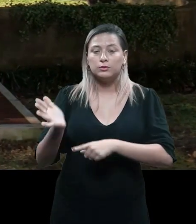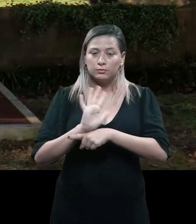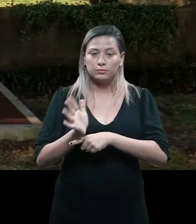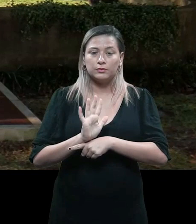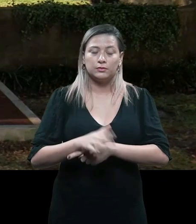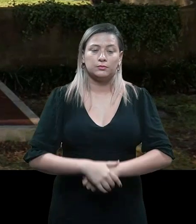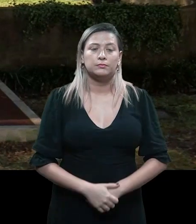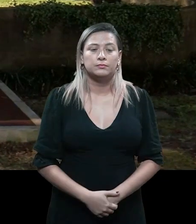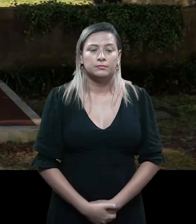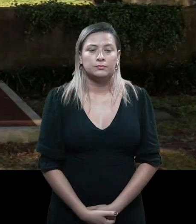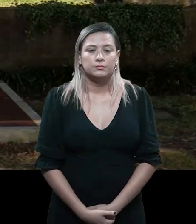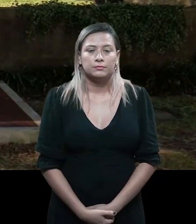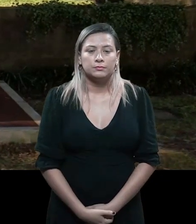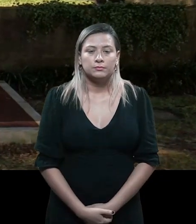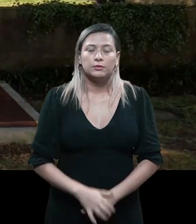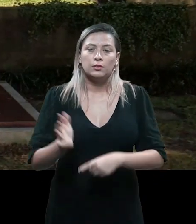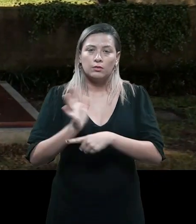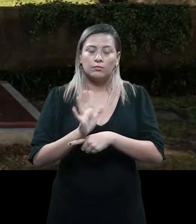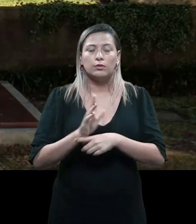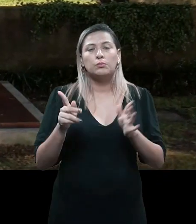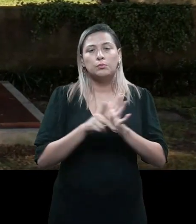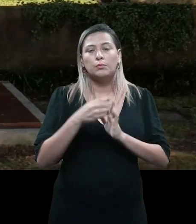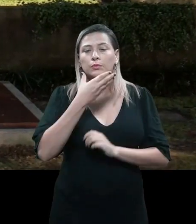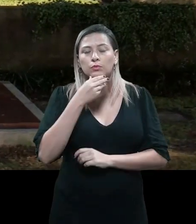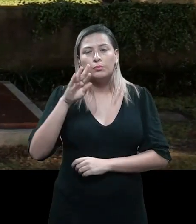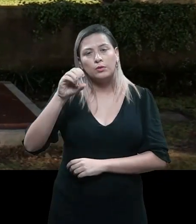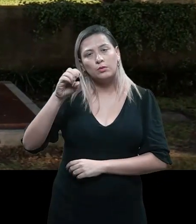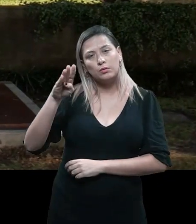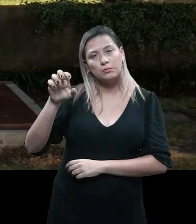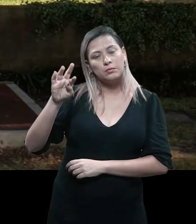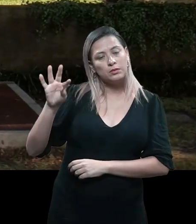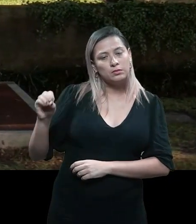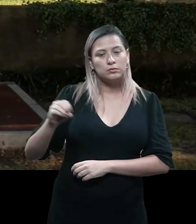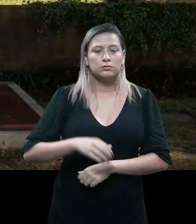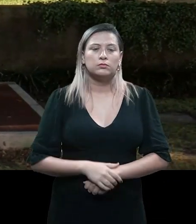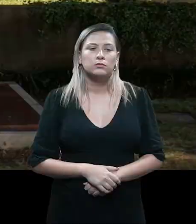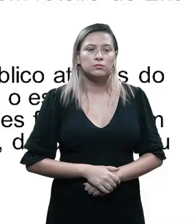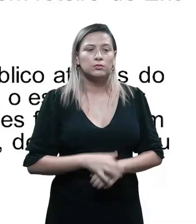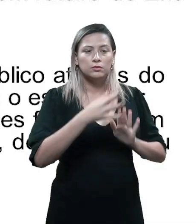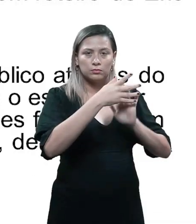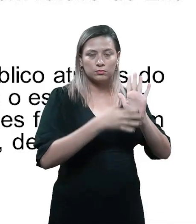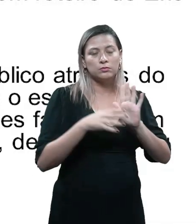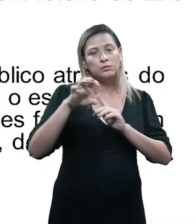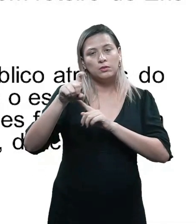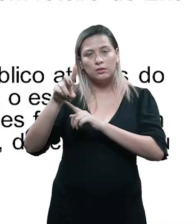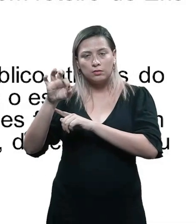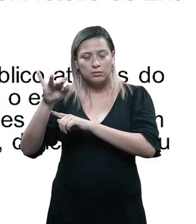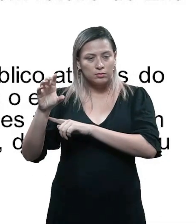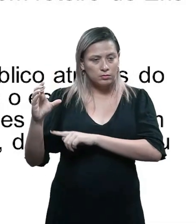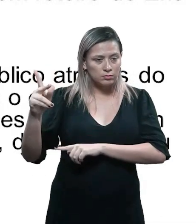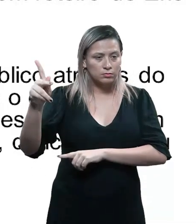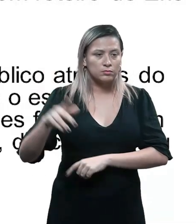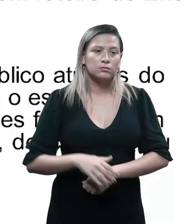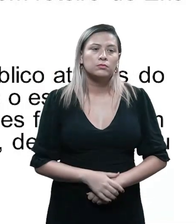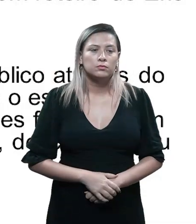também assistir um pedacinho. É um filme do Robert Zemeckis e tem um roteiro do Eric Ross. Do começo ao